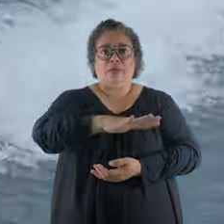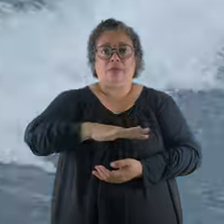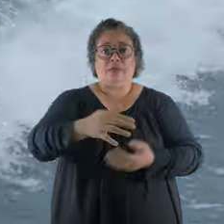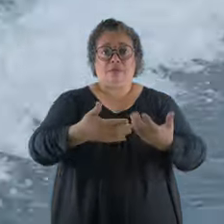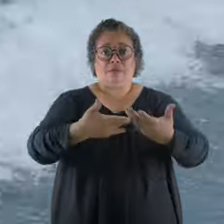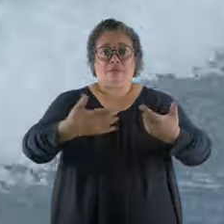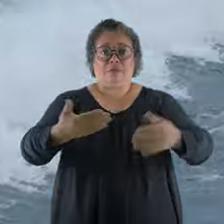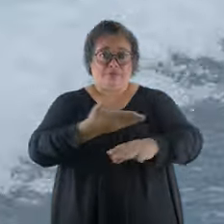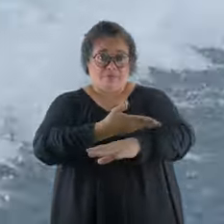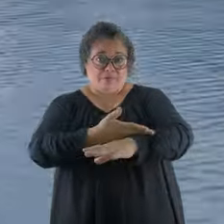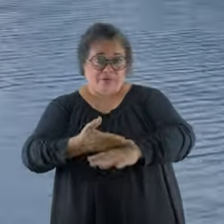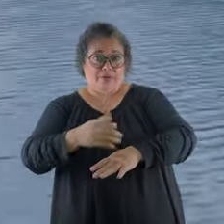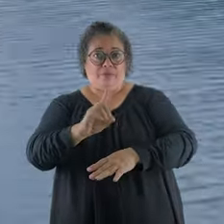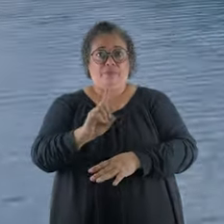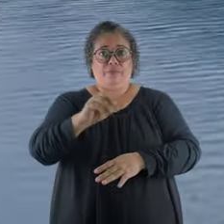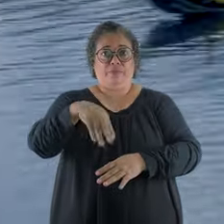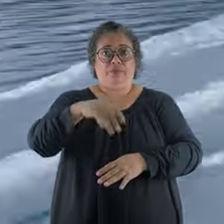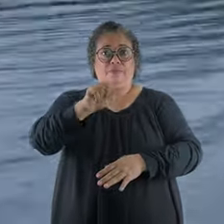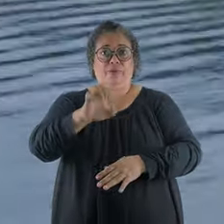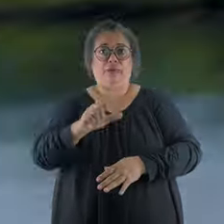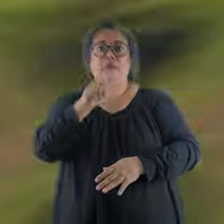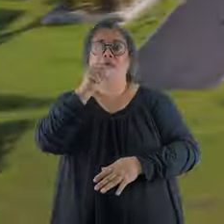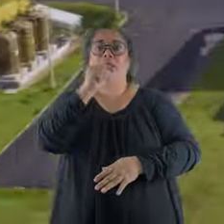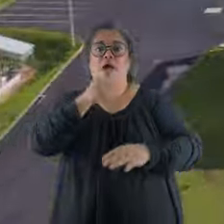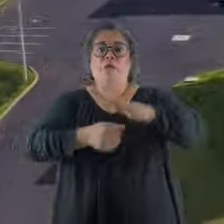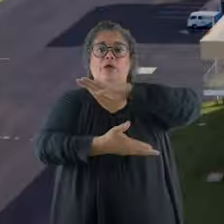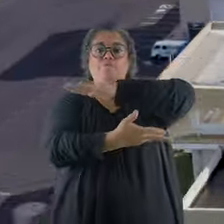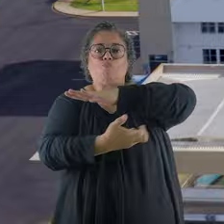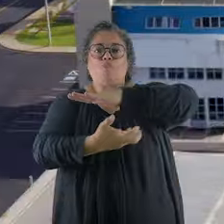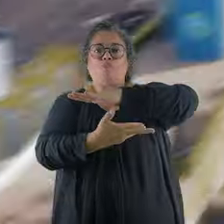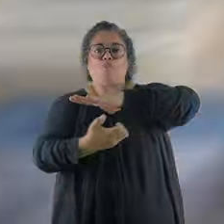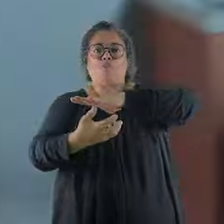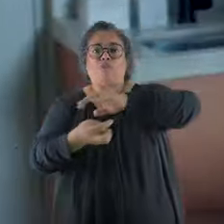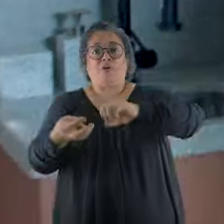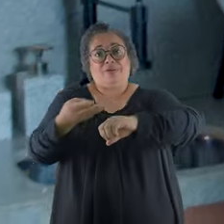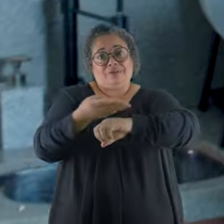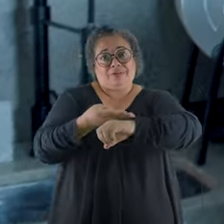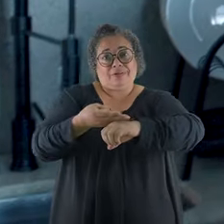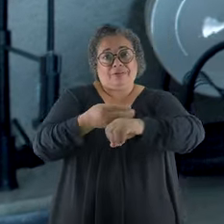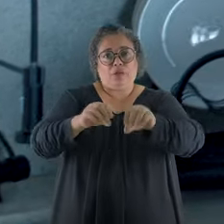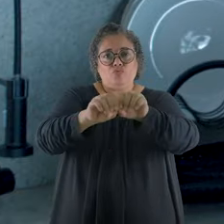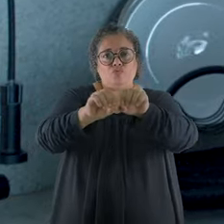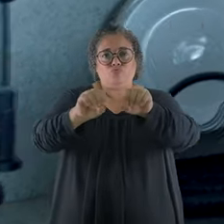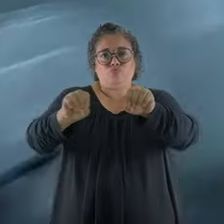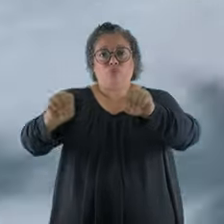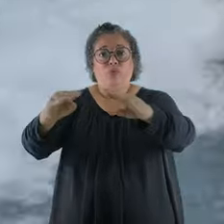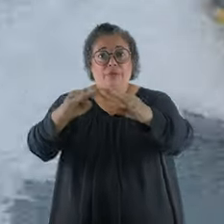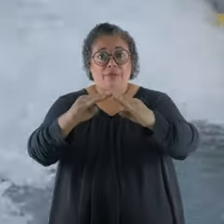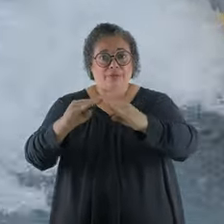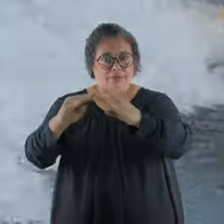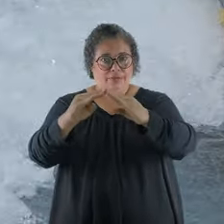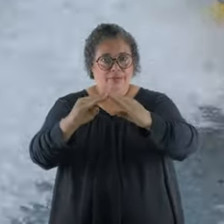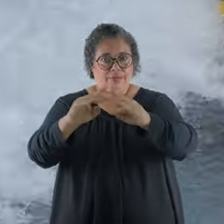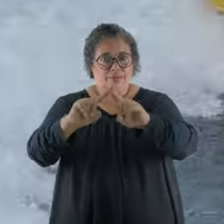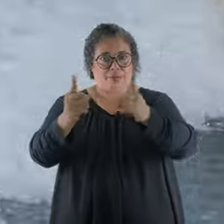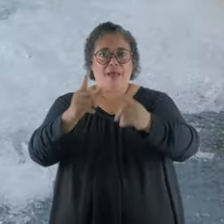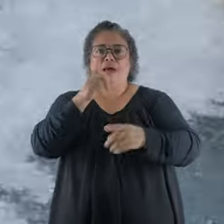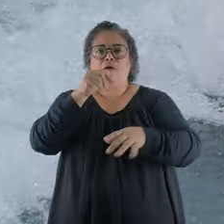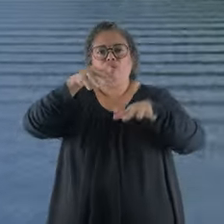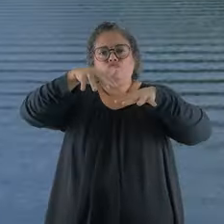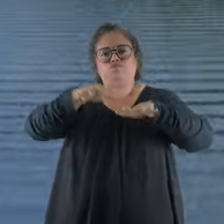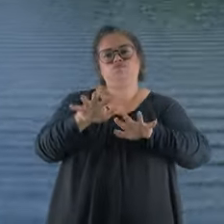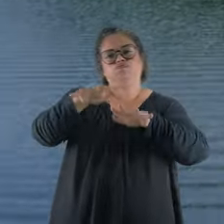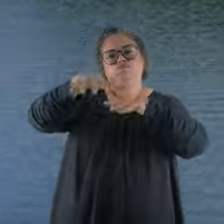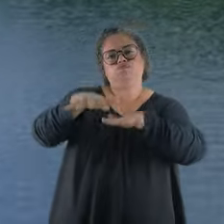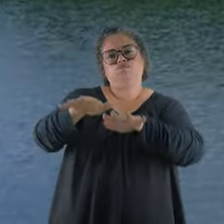Aqui na represa de Capim Branco, o Demai capta água que será tratada e levada até a sua casa. Mas para não faltar água